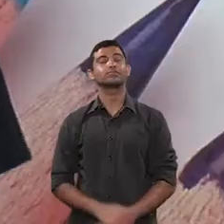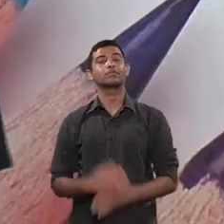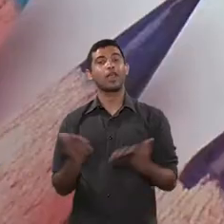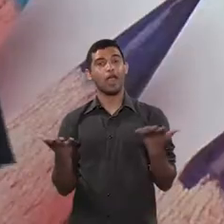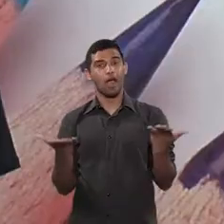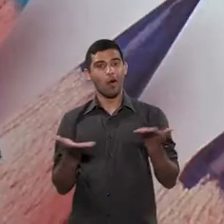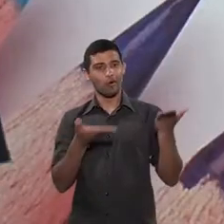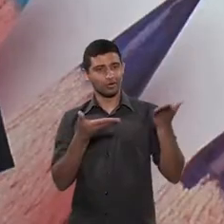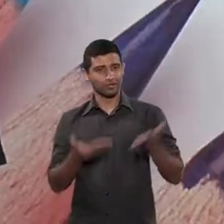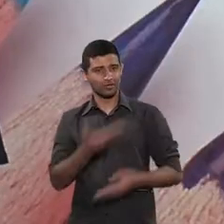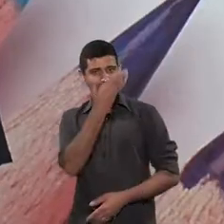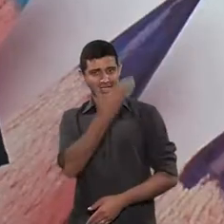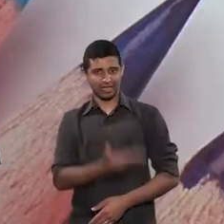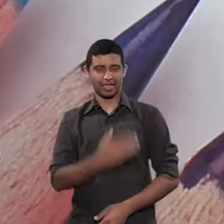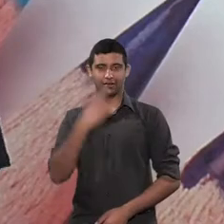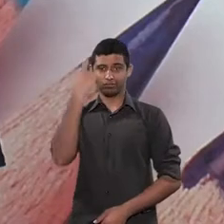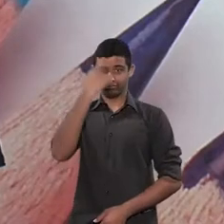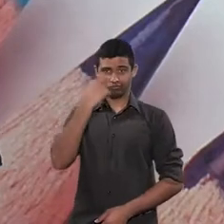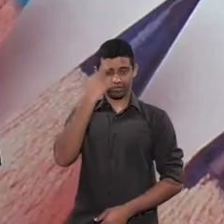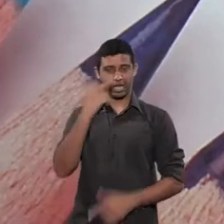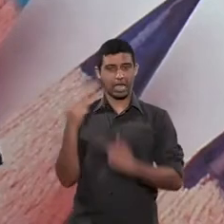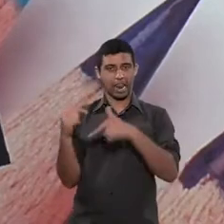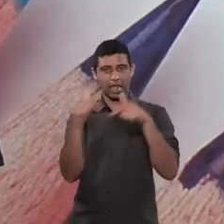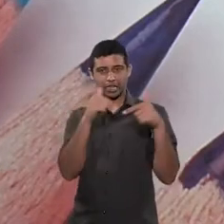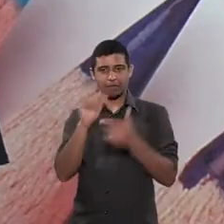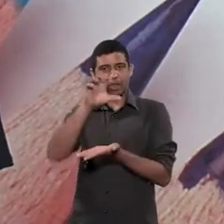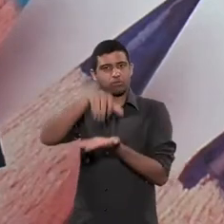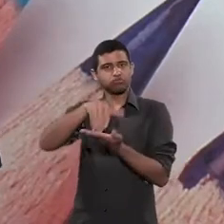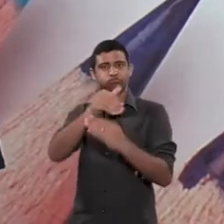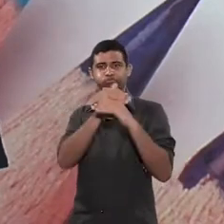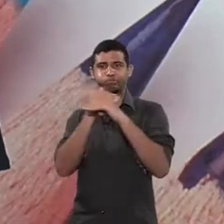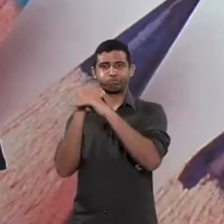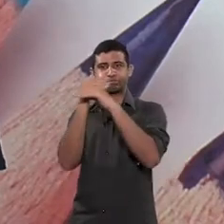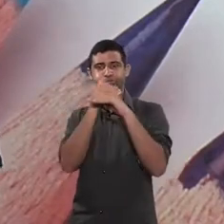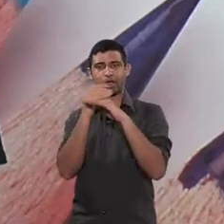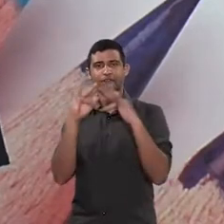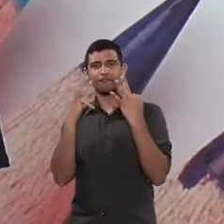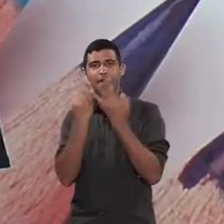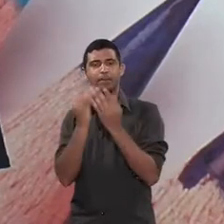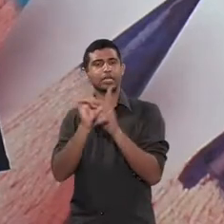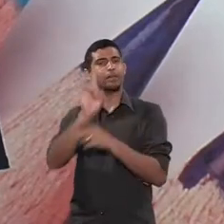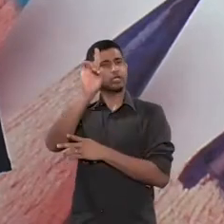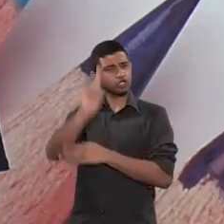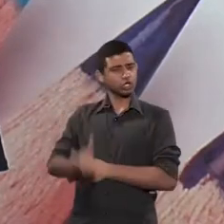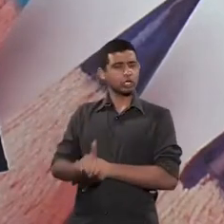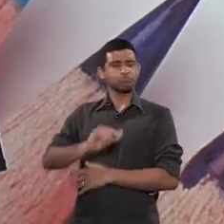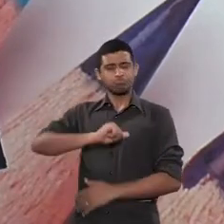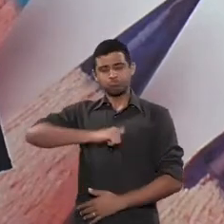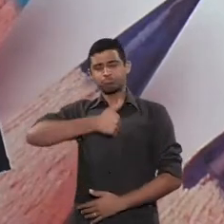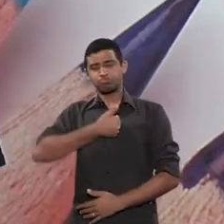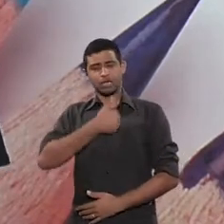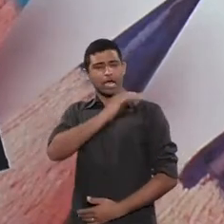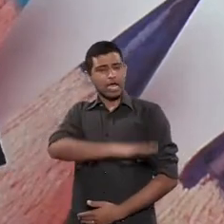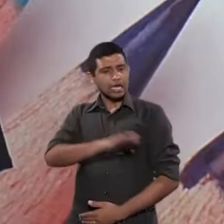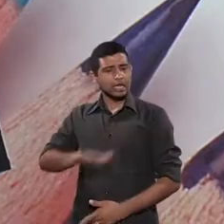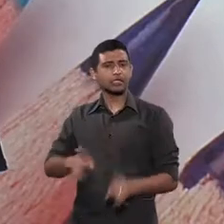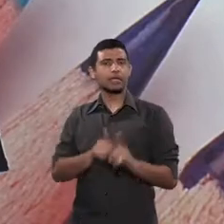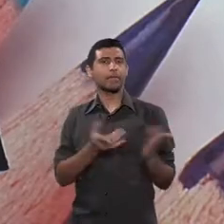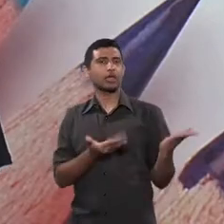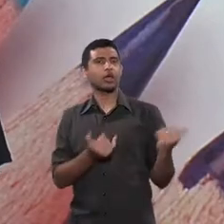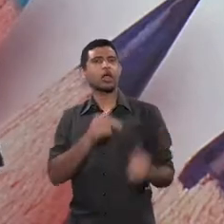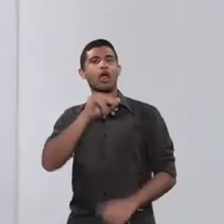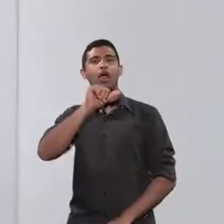Meus convidados são a advogada que atua na garantia da igualdade parental e do direito e bem-estar de crianças e